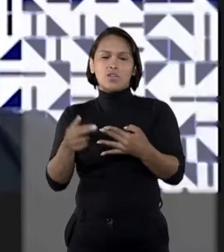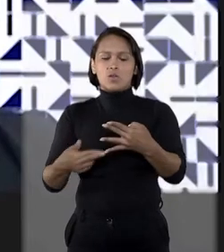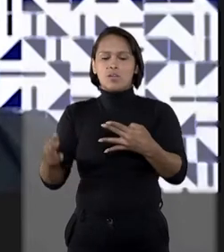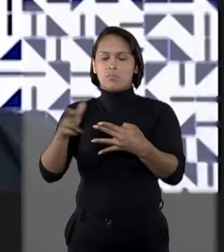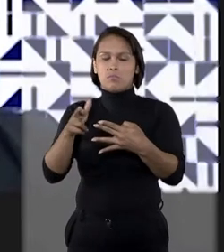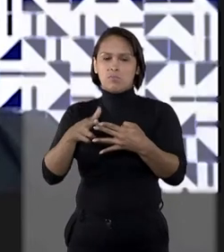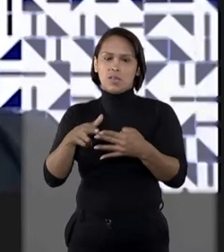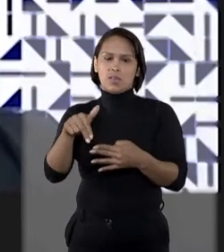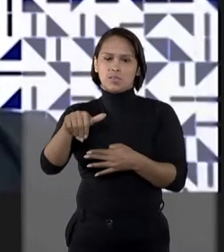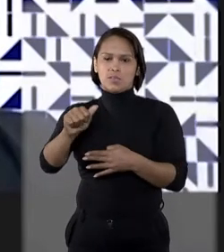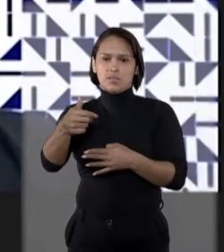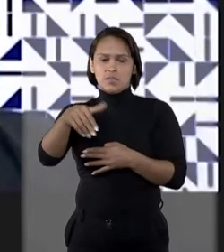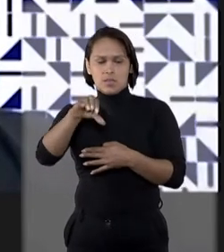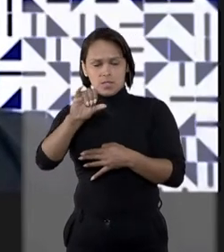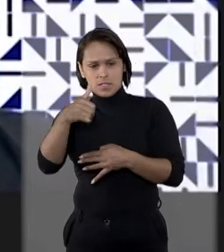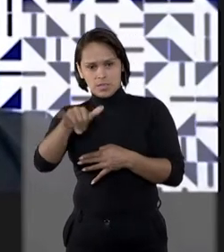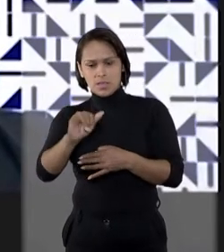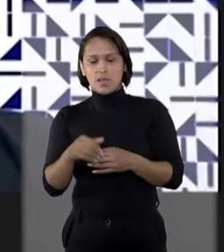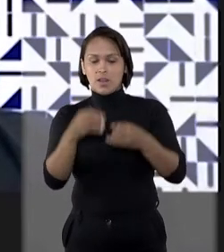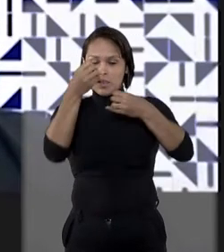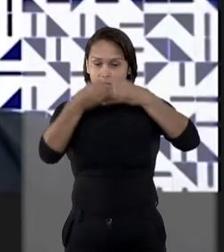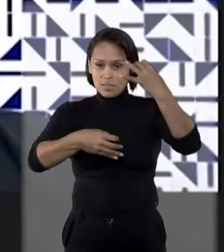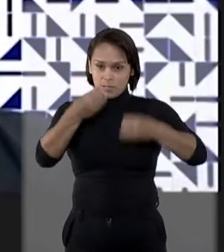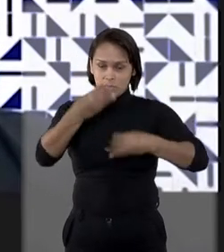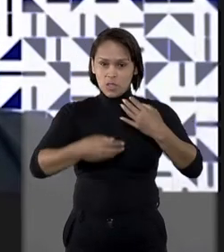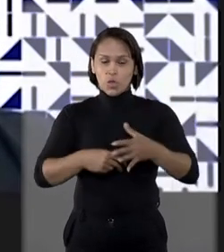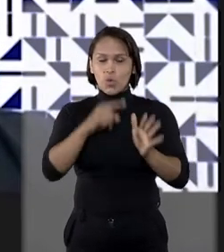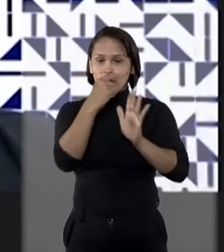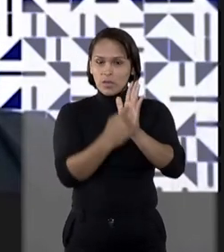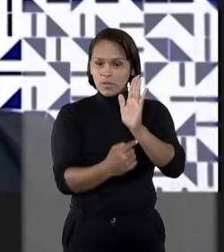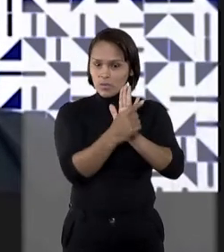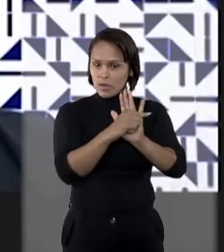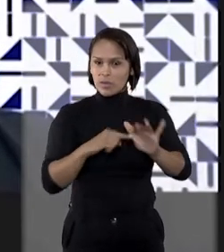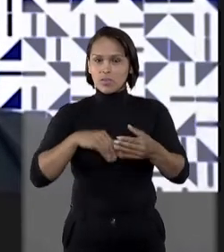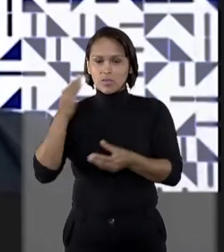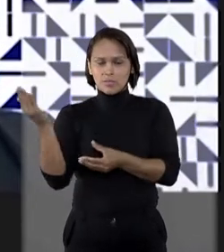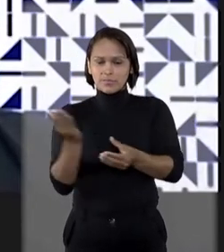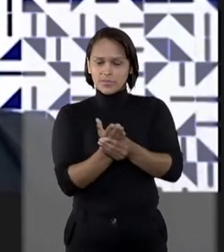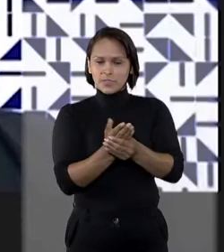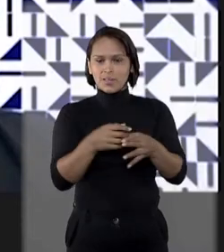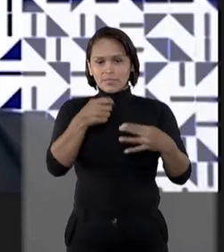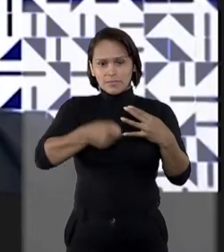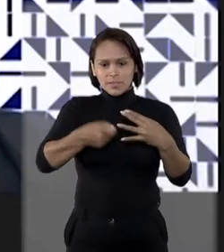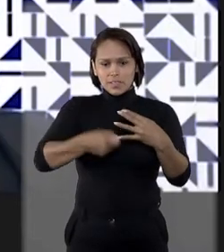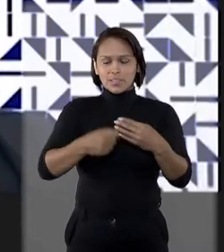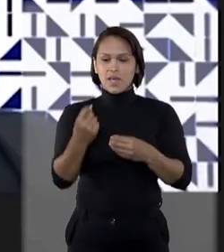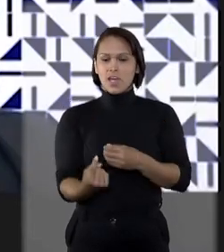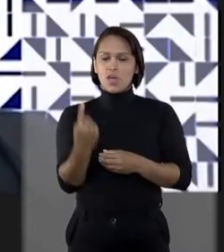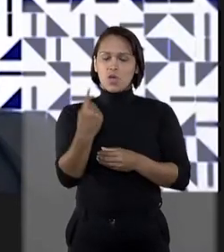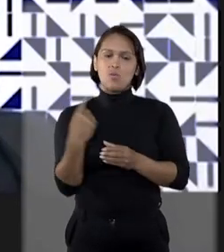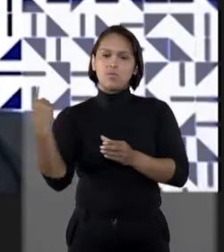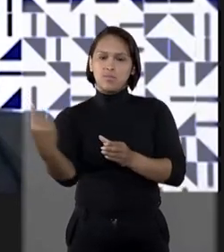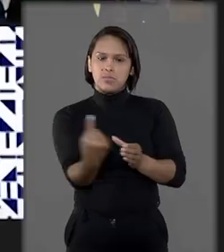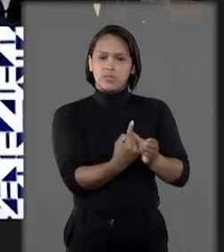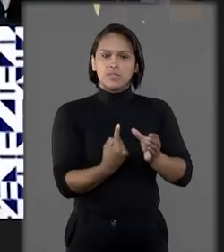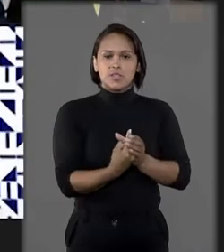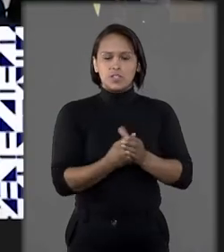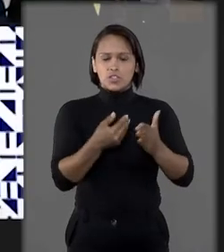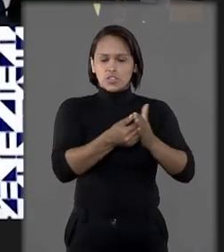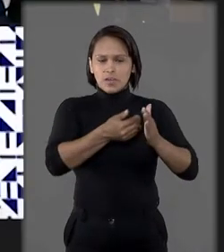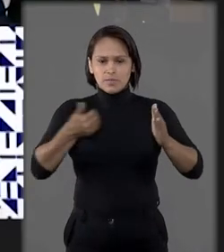STJ, a ministra Nancy Andrigue, explicou que a ação anulatória de sentença é uma espécie de ação autônoma de impugnação